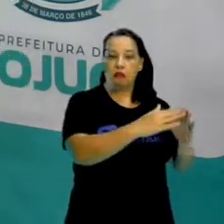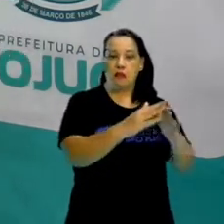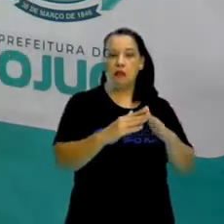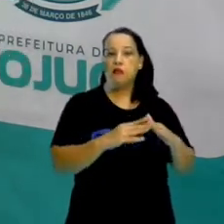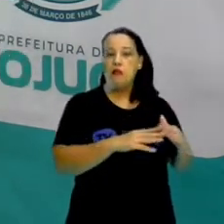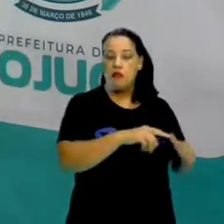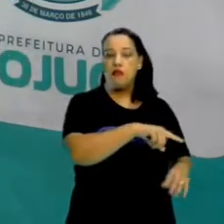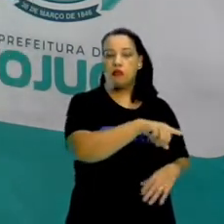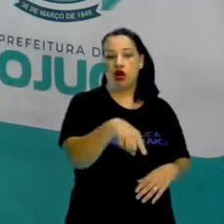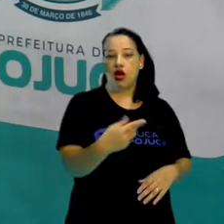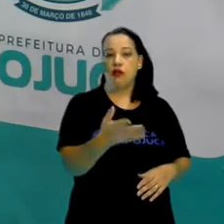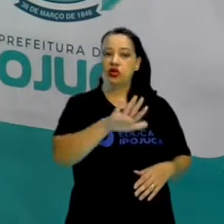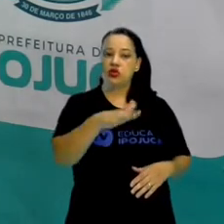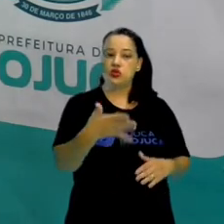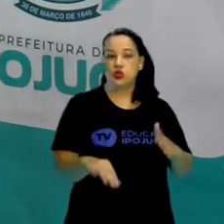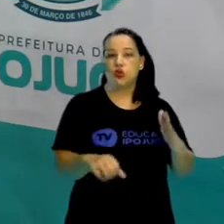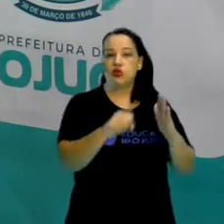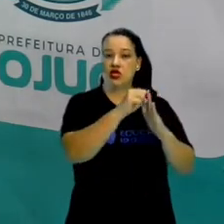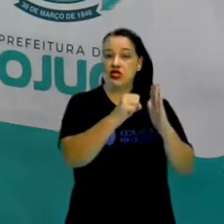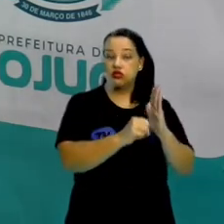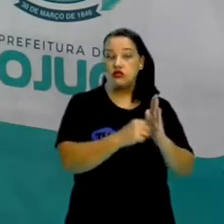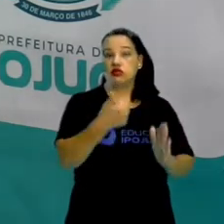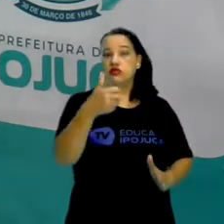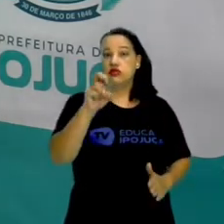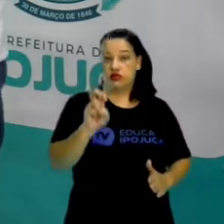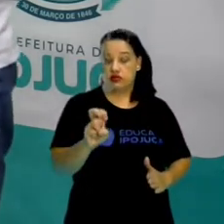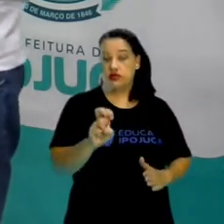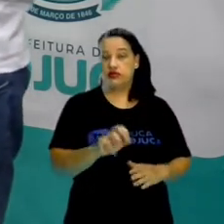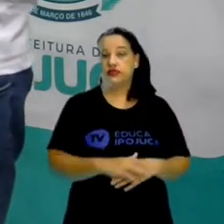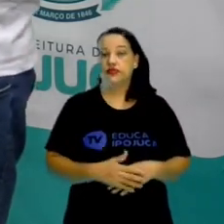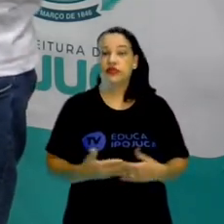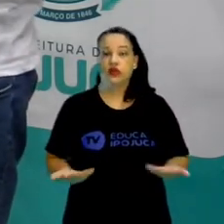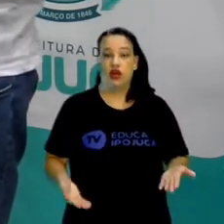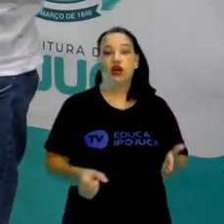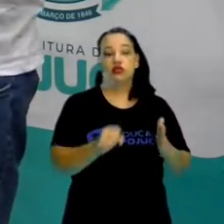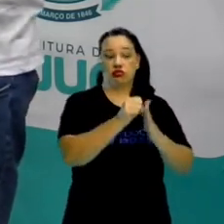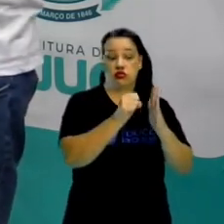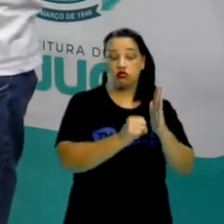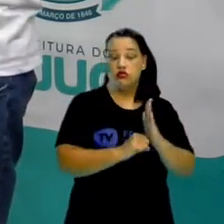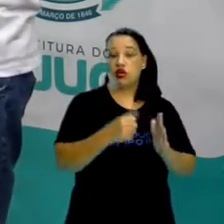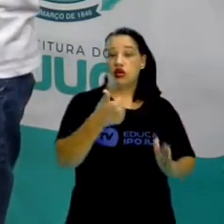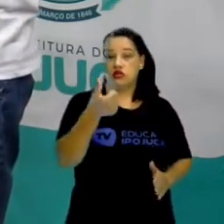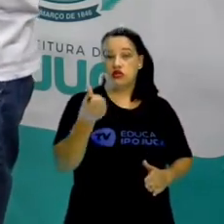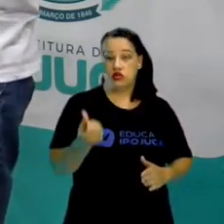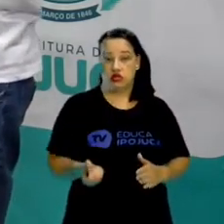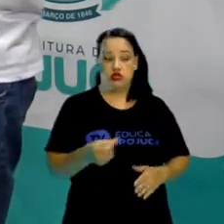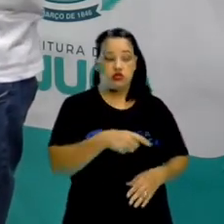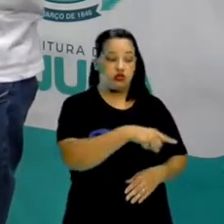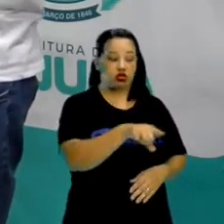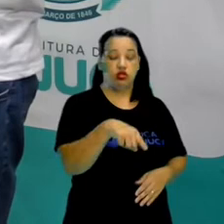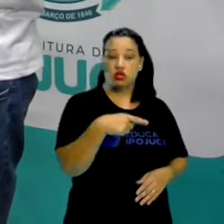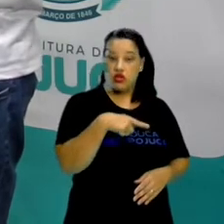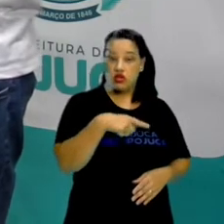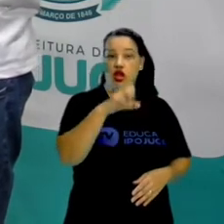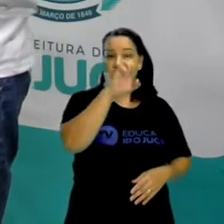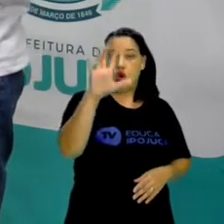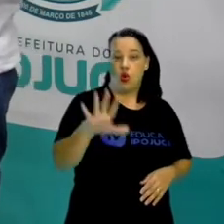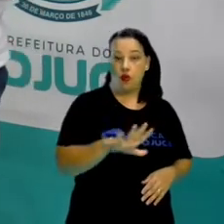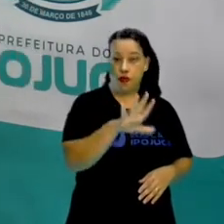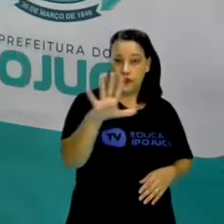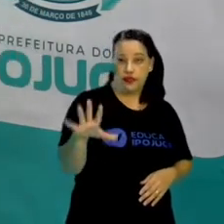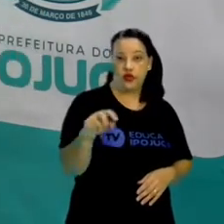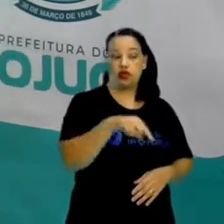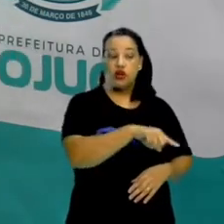então ali por volta do século XV, tá bem? Durante o século XVI, com a chegada dos europeus, aí vai